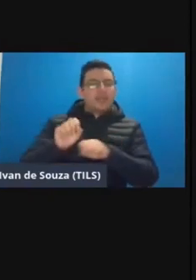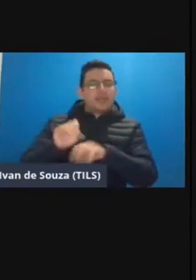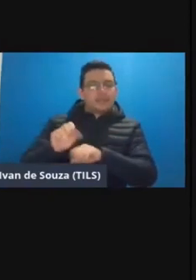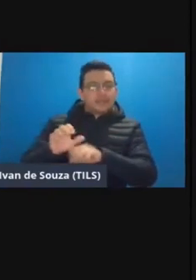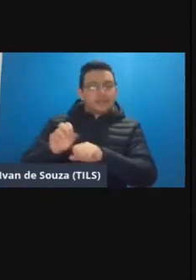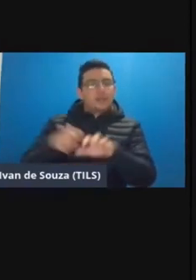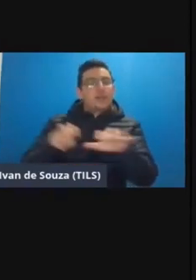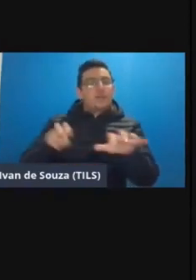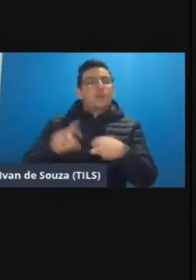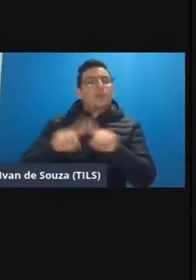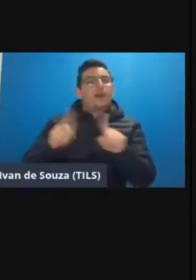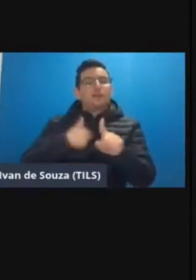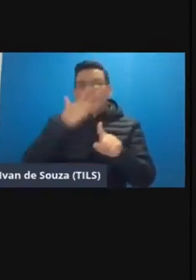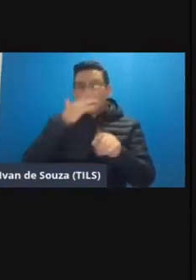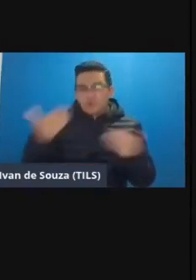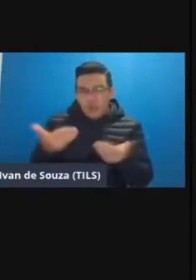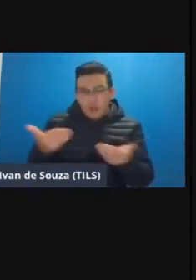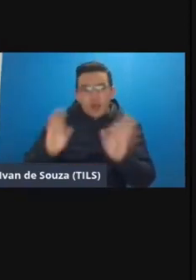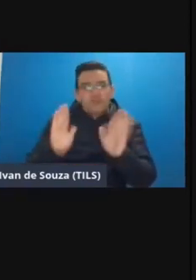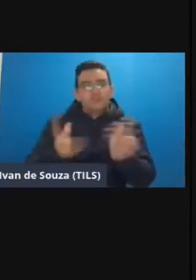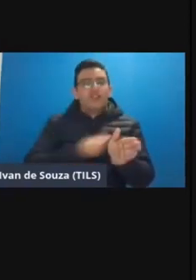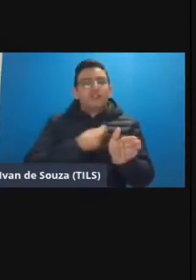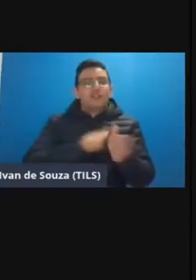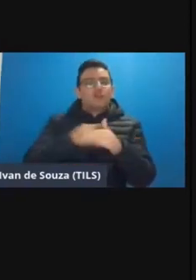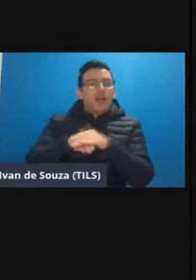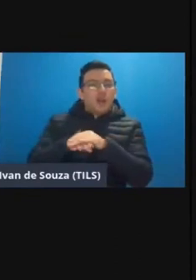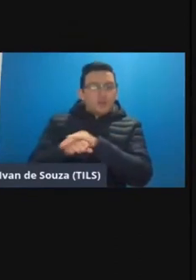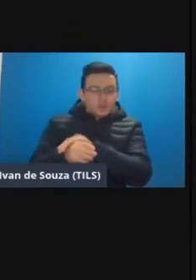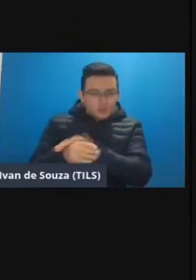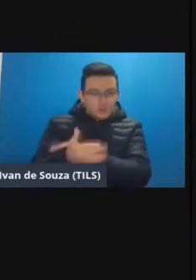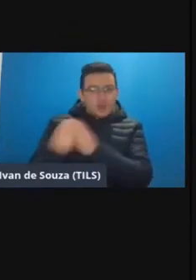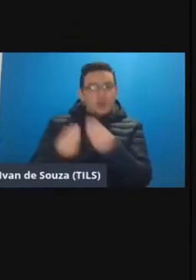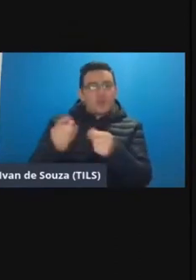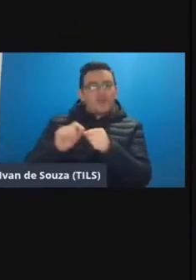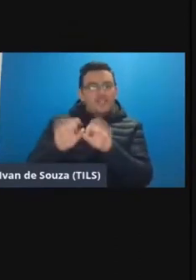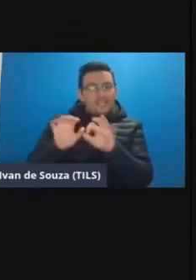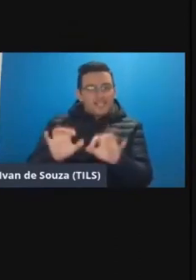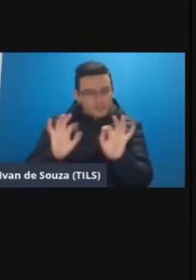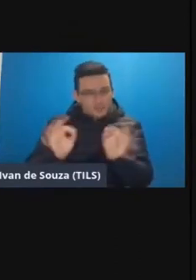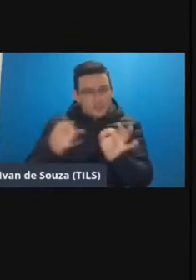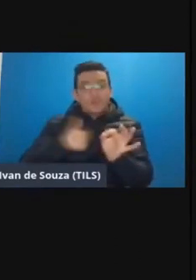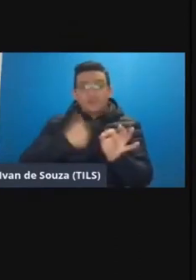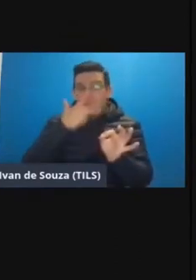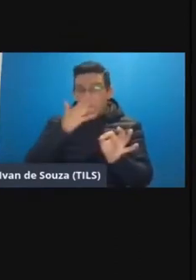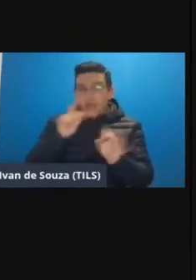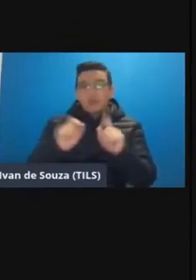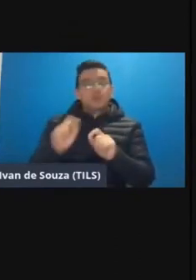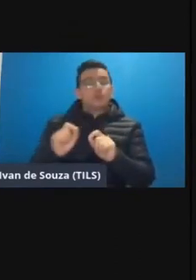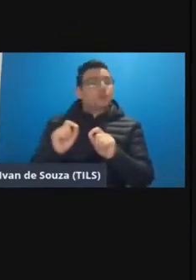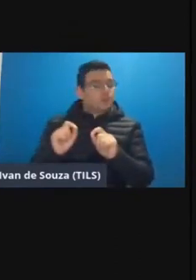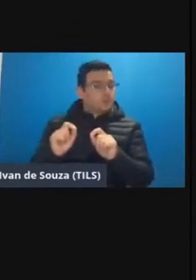remoto mas acho que agora nós já estamos nos acostumando em como fazer né e acho que o grande